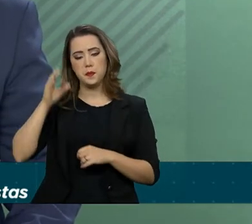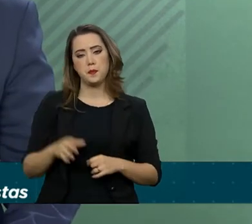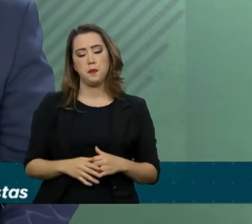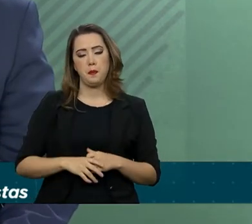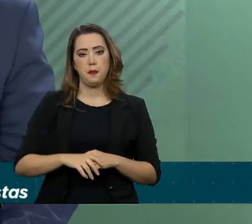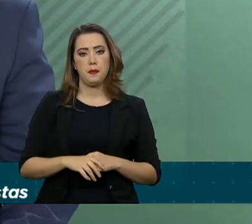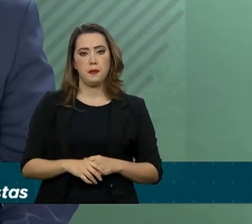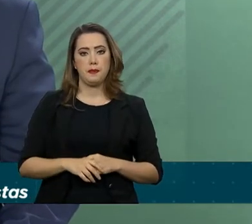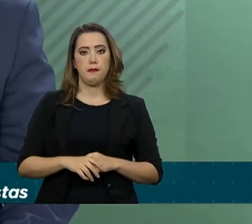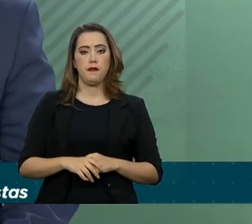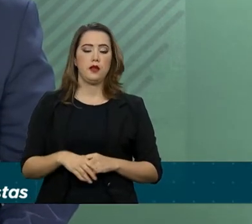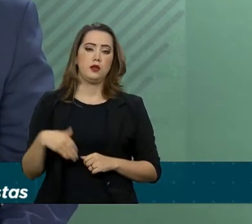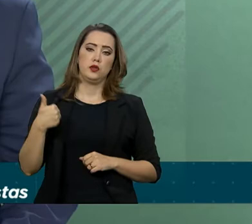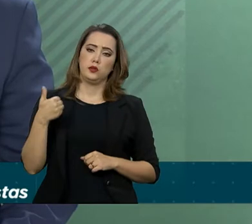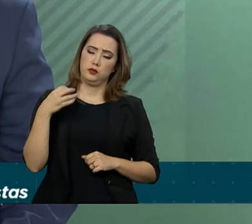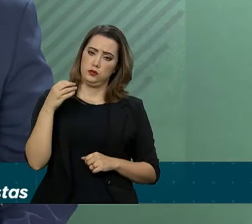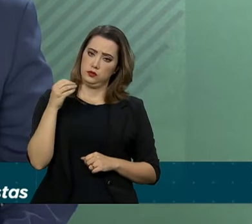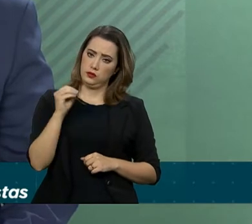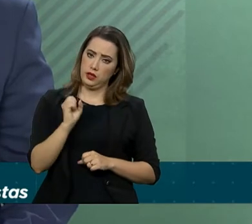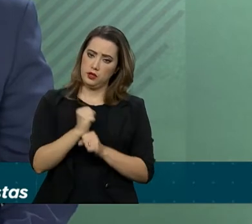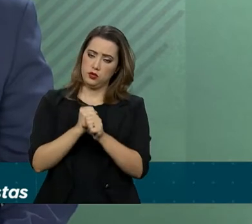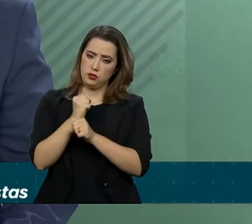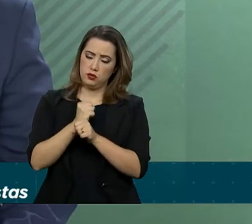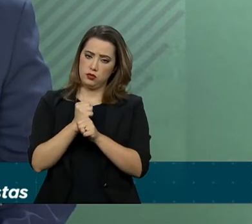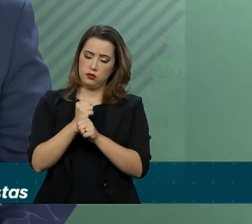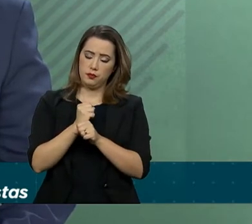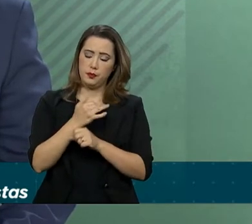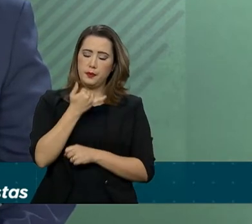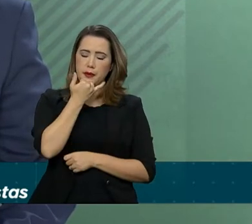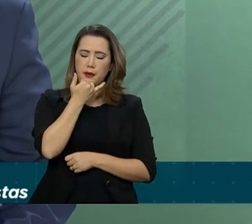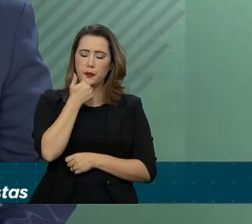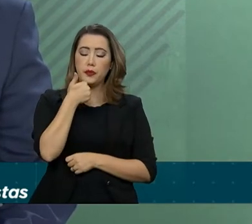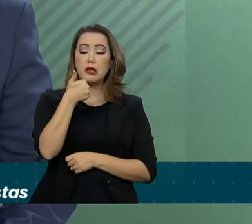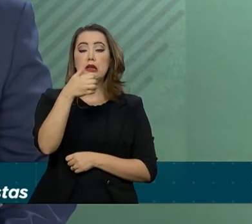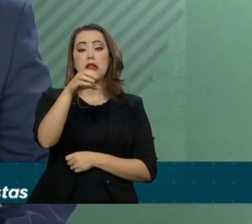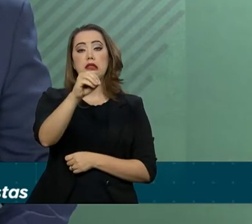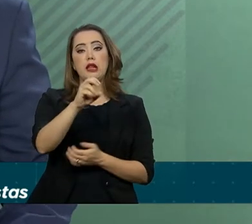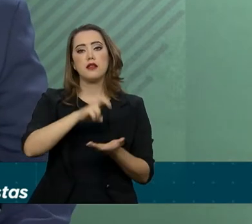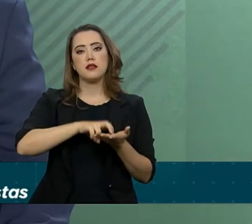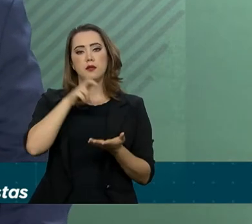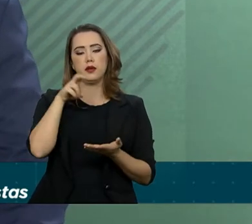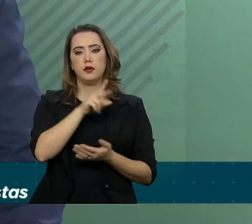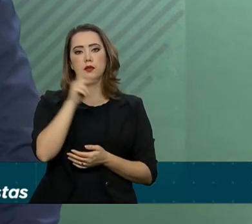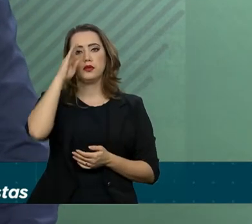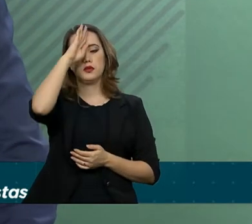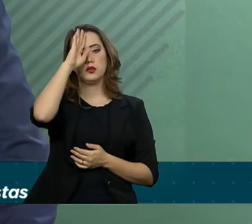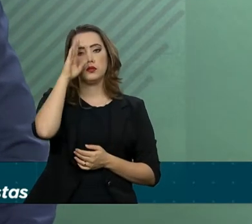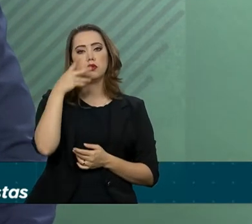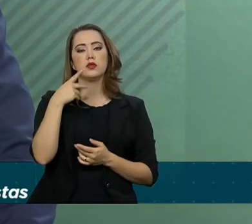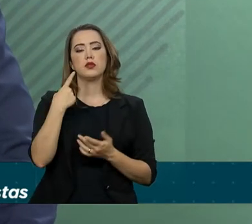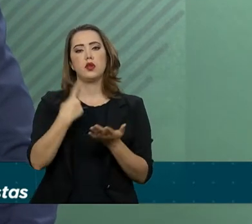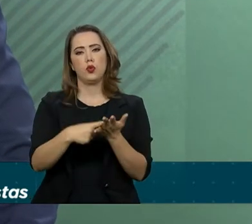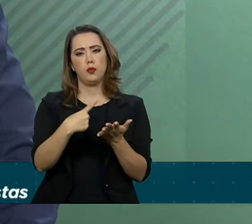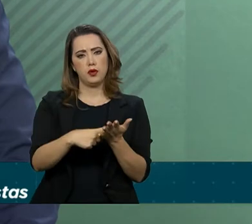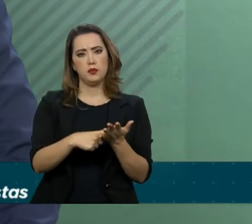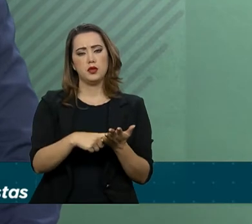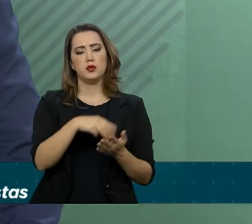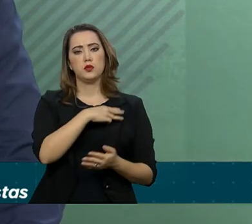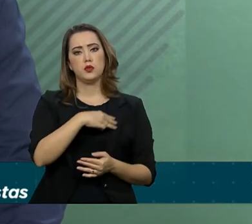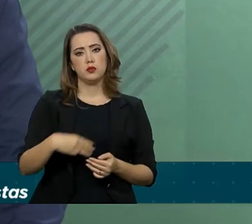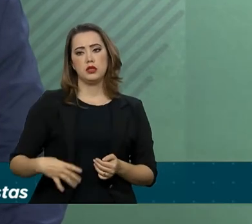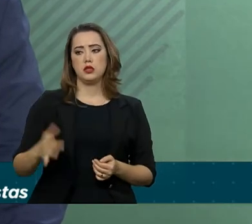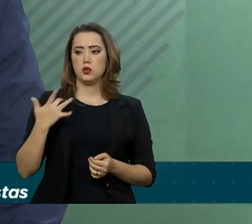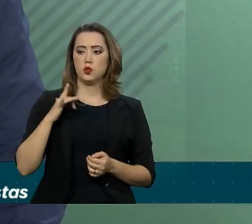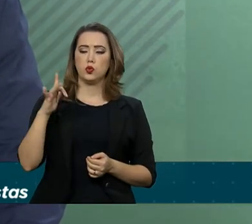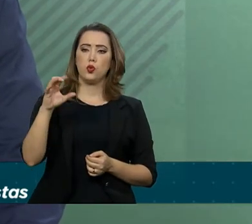Às 10 horas, o presidente teve despacho com o ministro Onyx Lorenzoni e o ministro